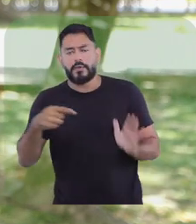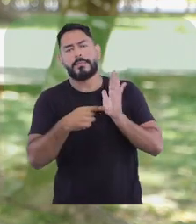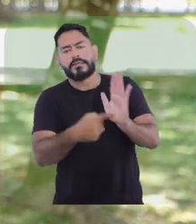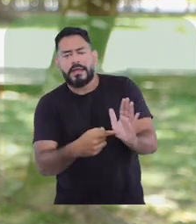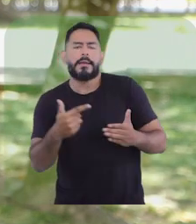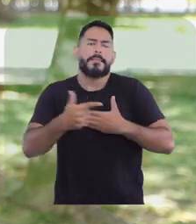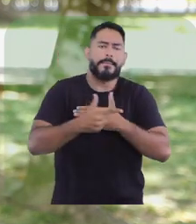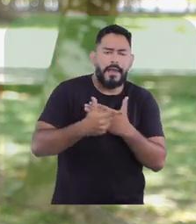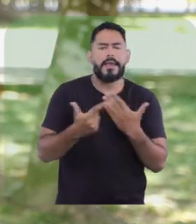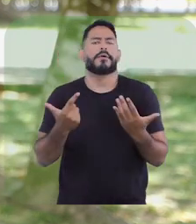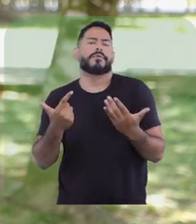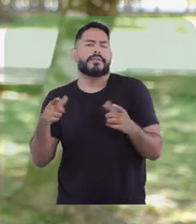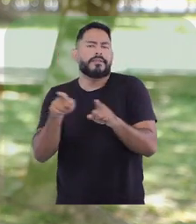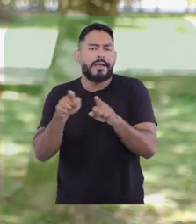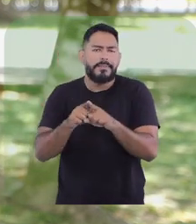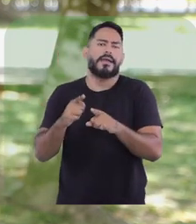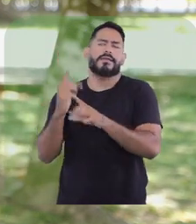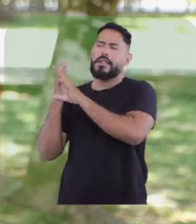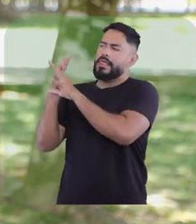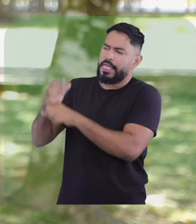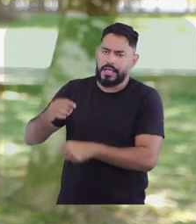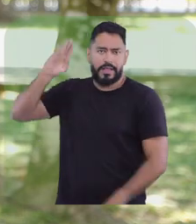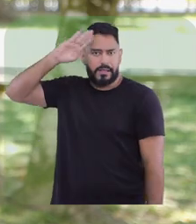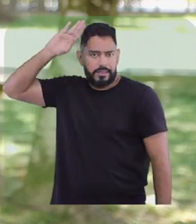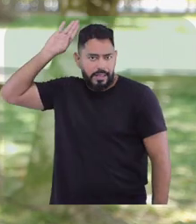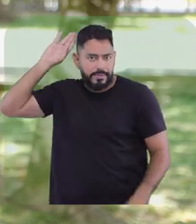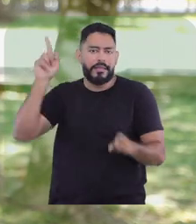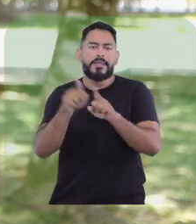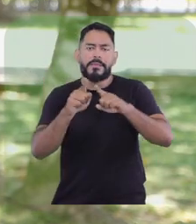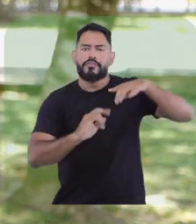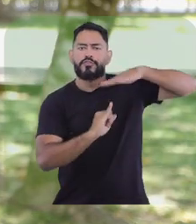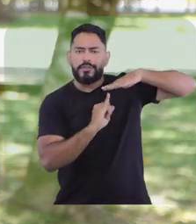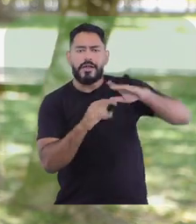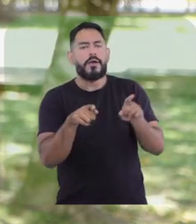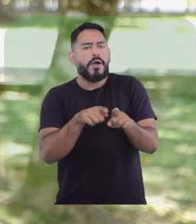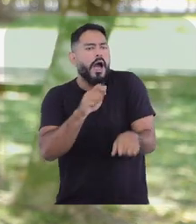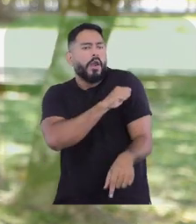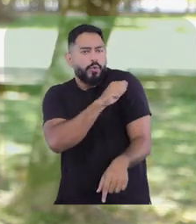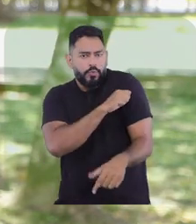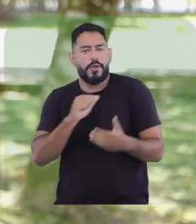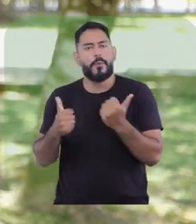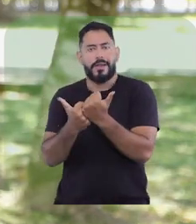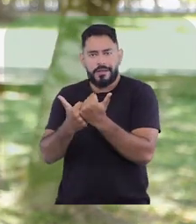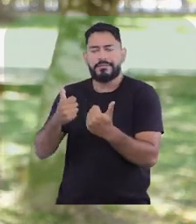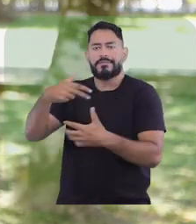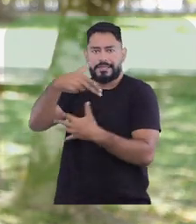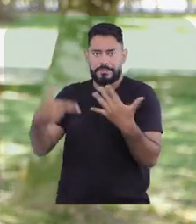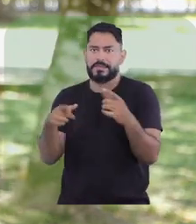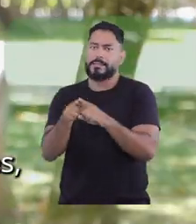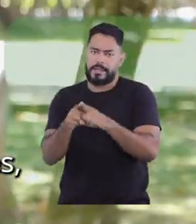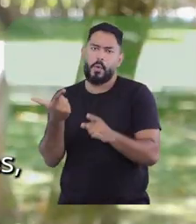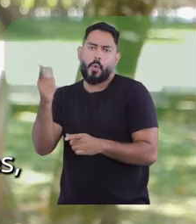contribuições à trajetória acadêmica e institucional dos estudantes acompanhados pelos NAPNES ou instâncias